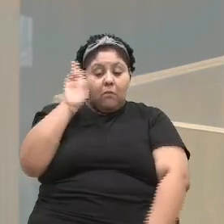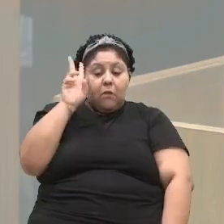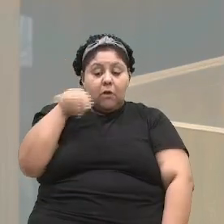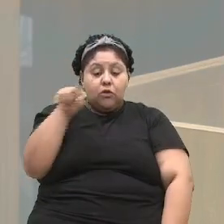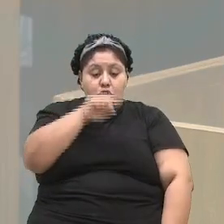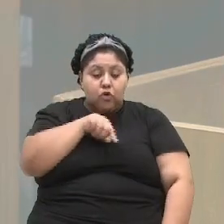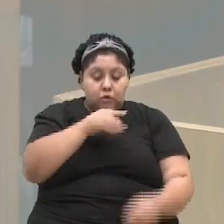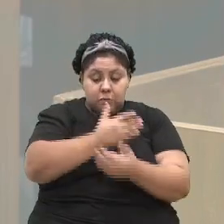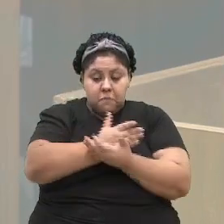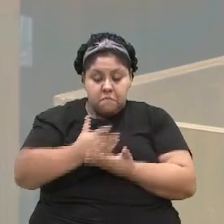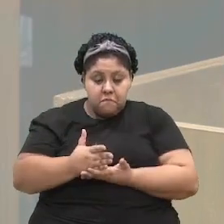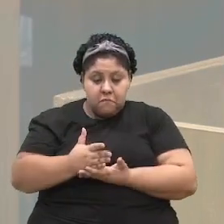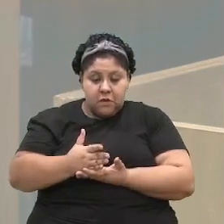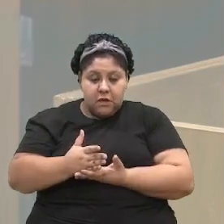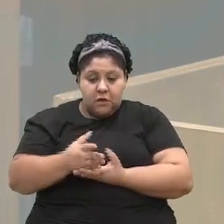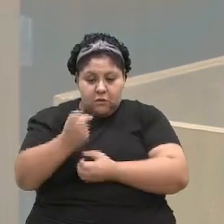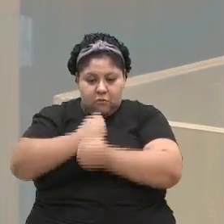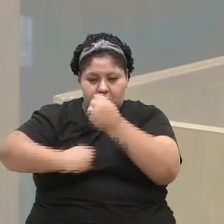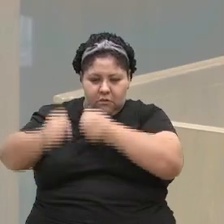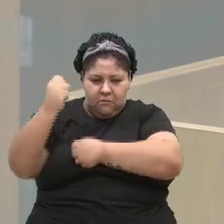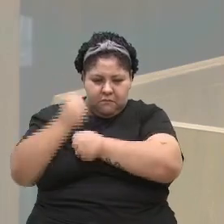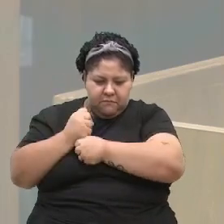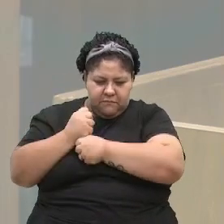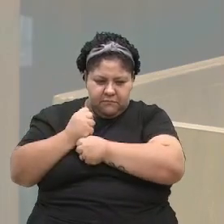lançamos, no ano passado,